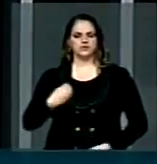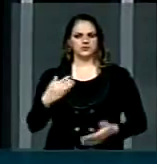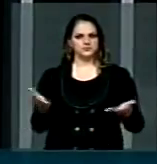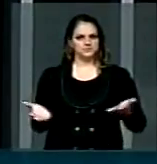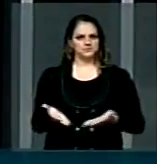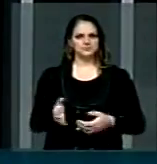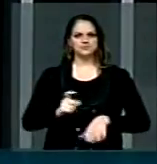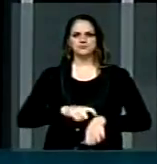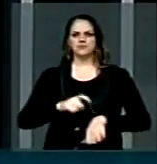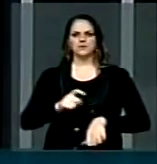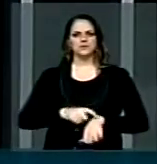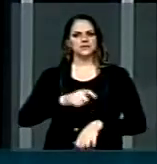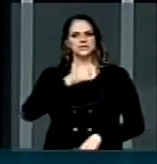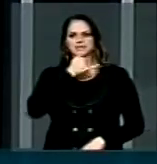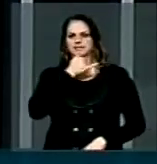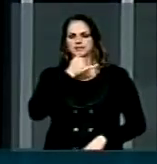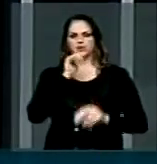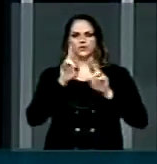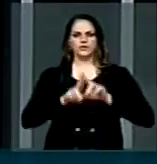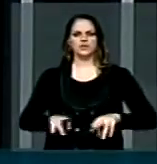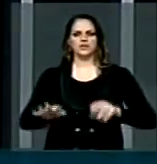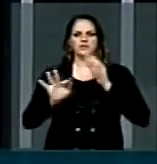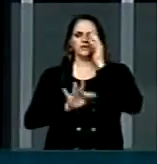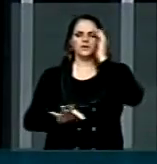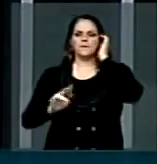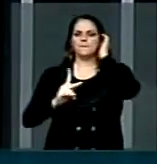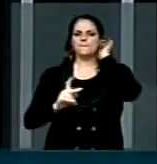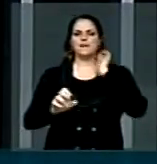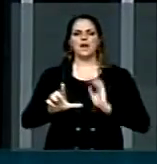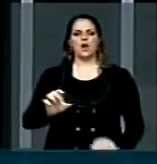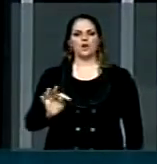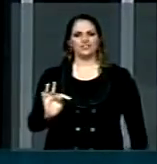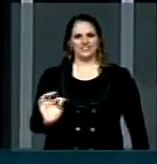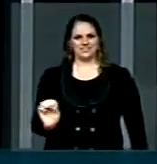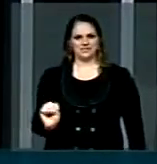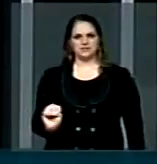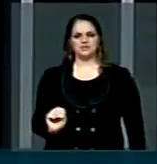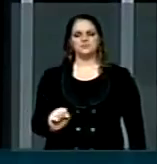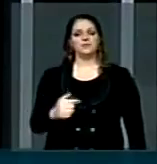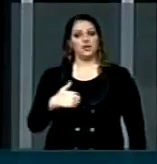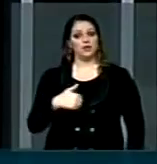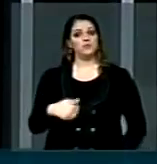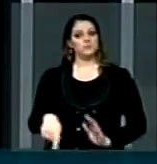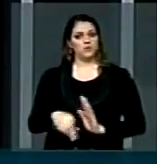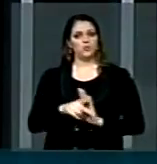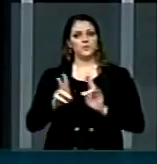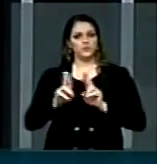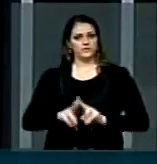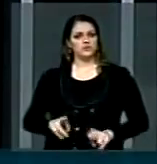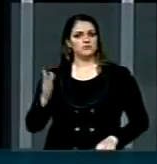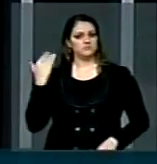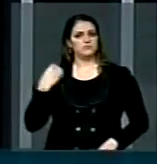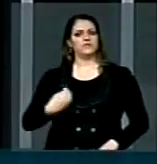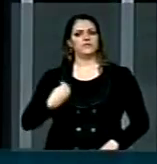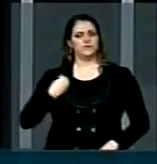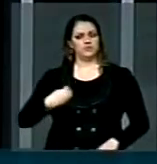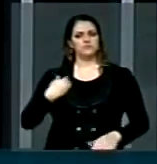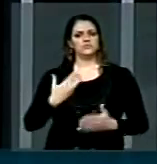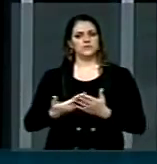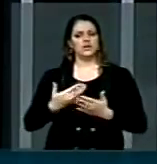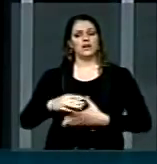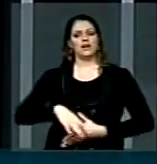episódio lamentável na Universidade Federal de Pelotas. Eu que sou daquela universidade, fui líder